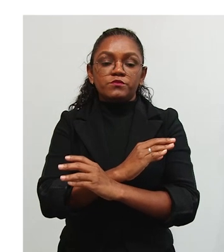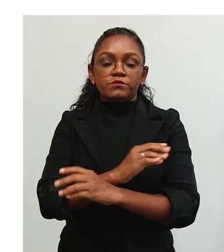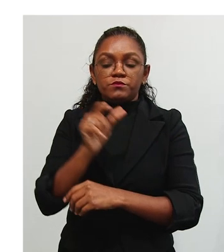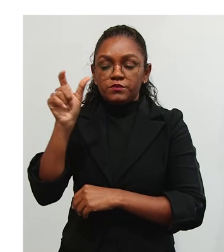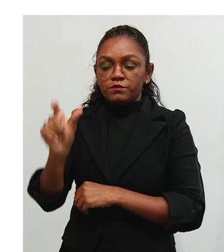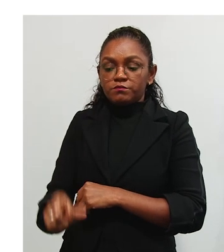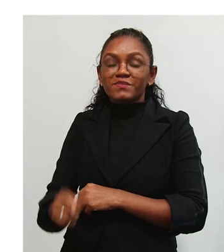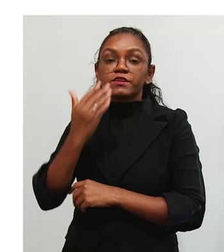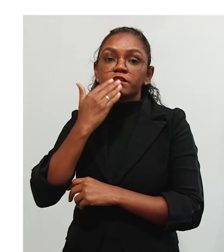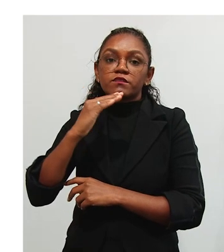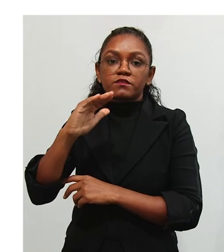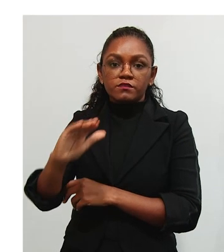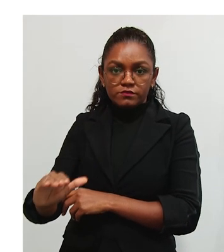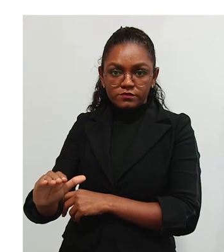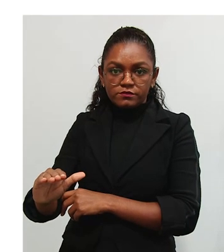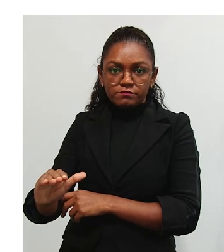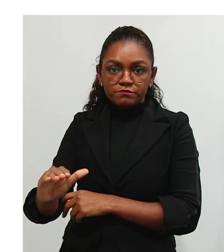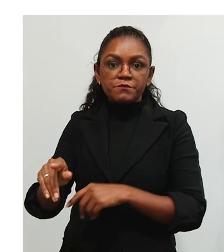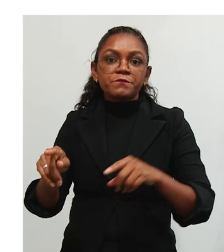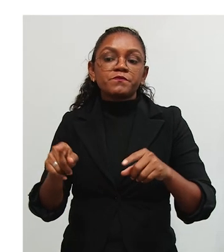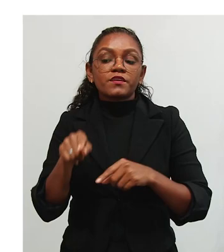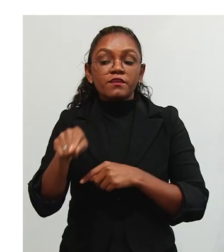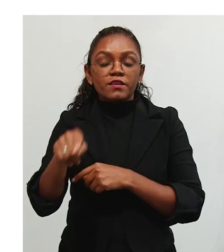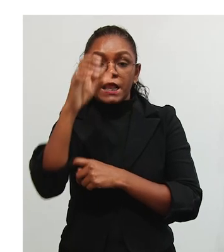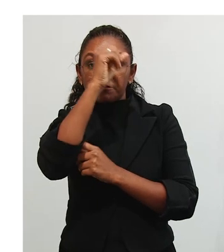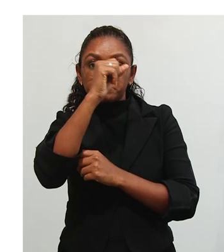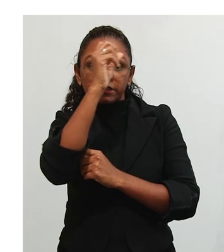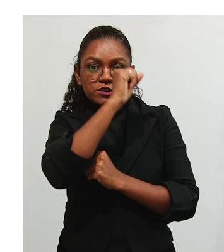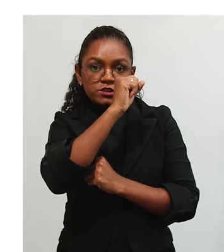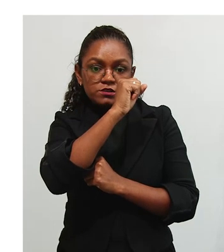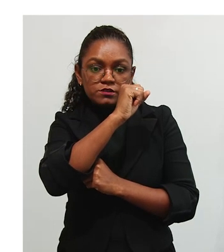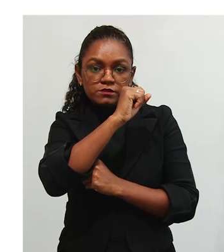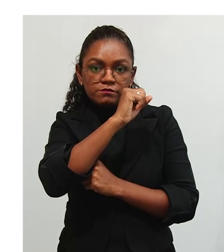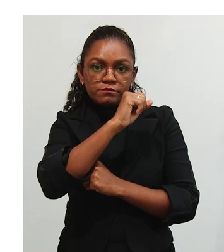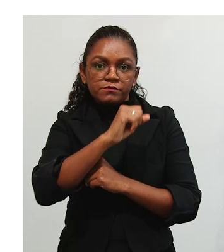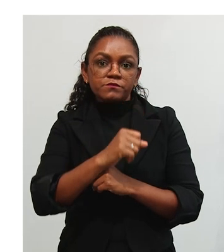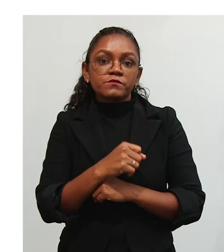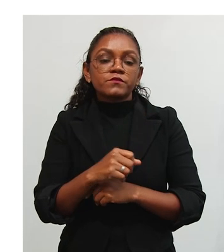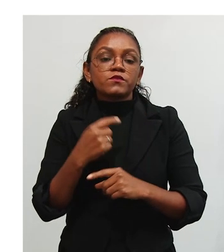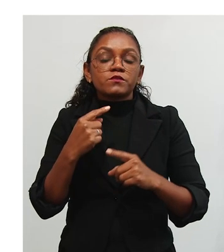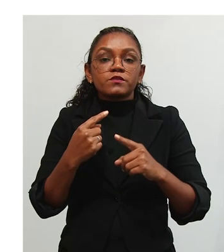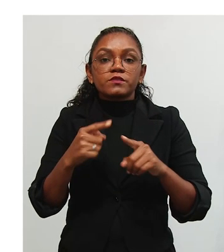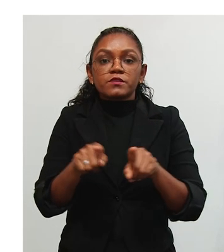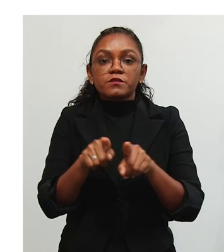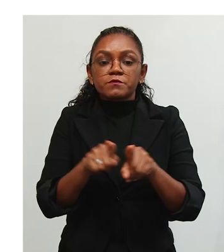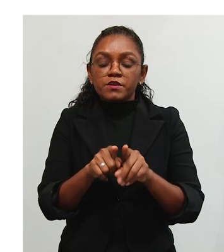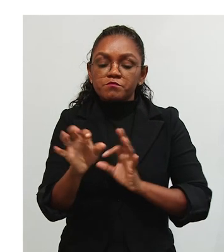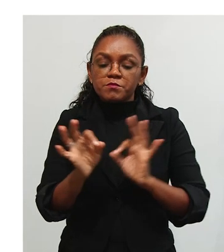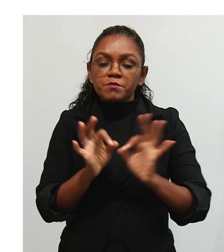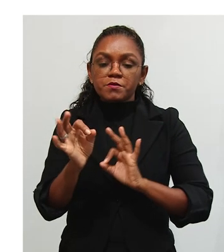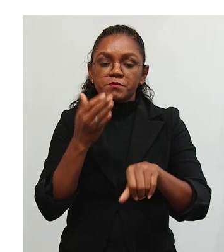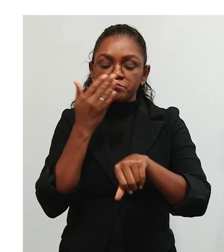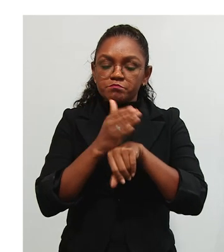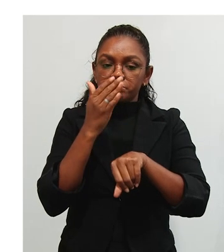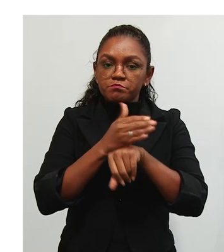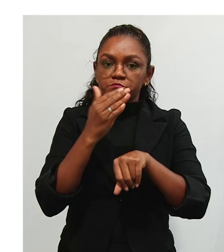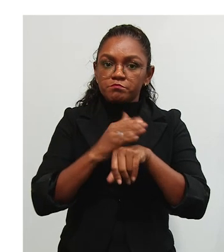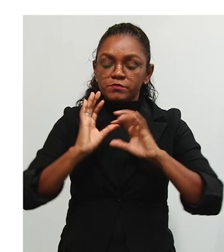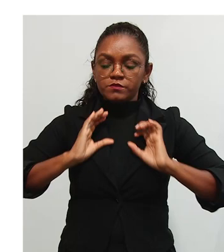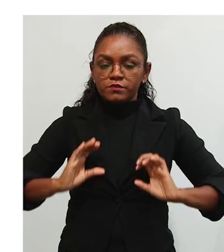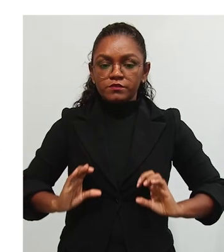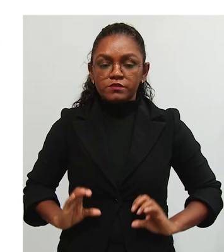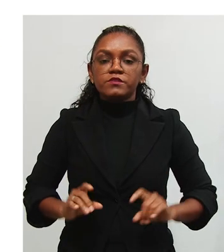desenvolvimento da criança, daquele aprendiz, né? Seu preparo para o